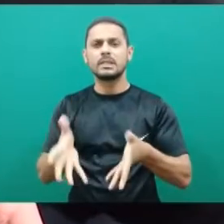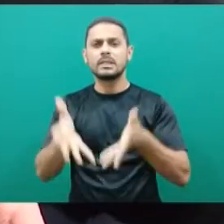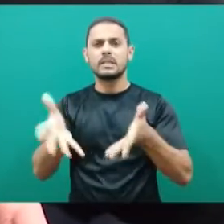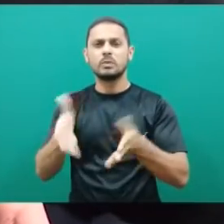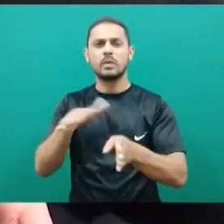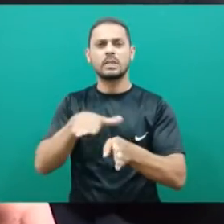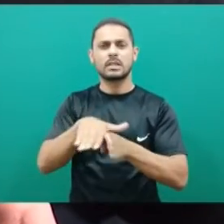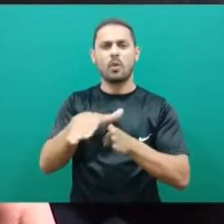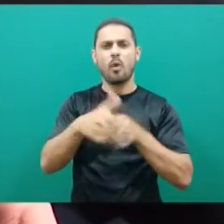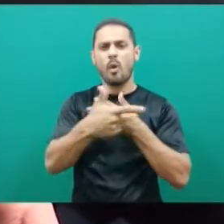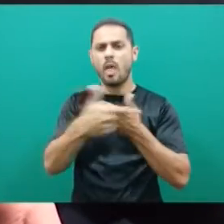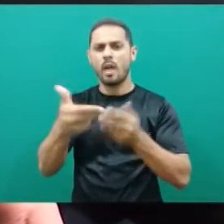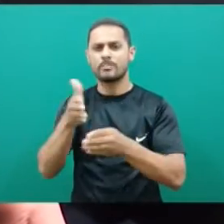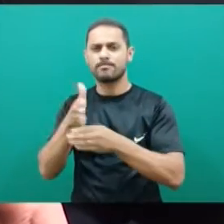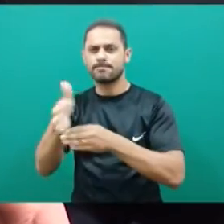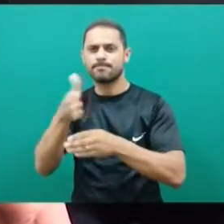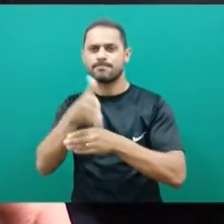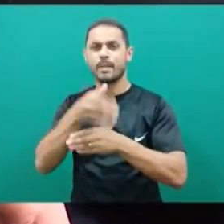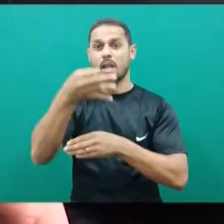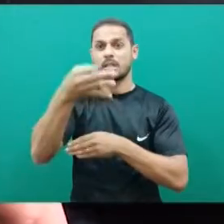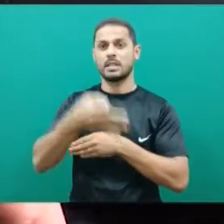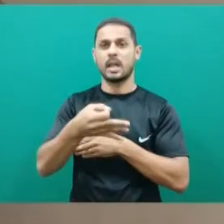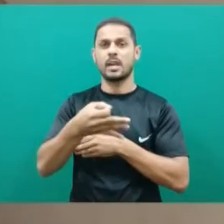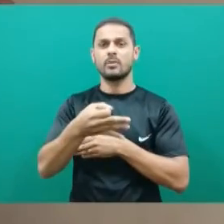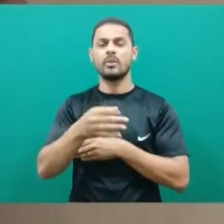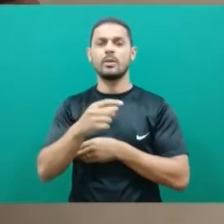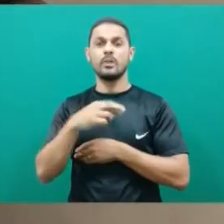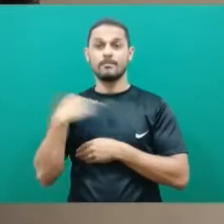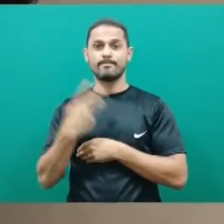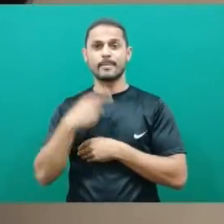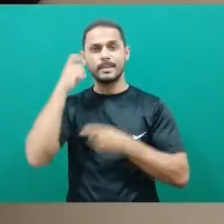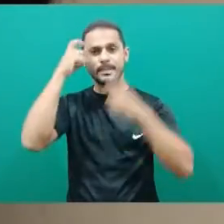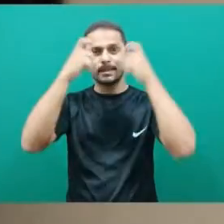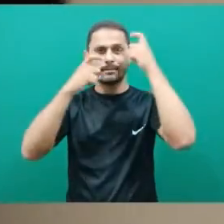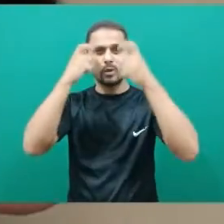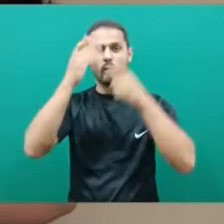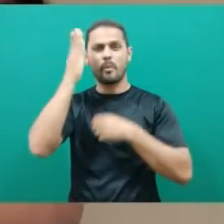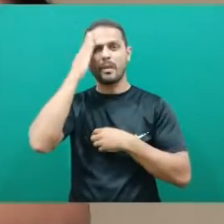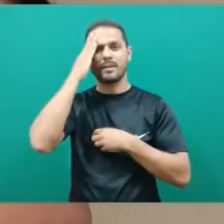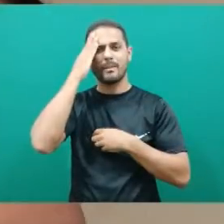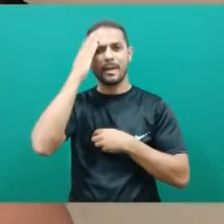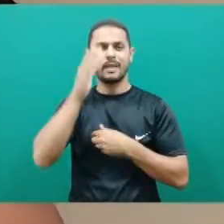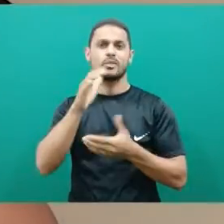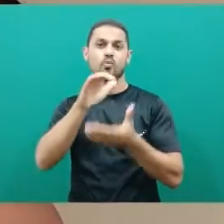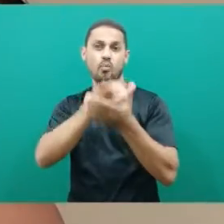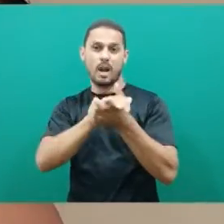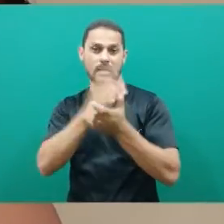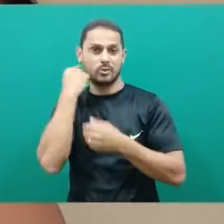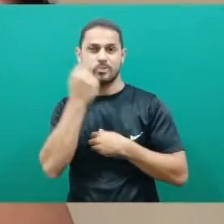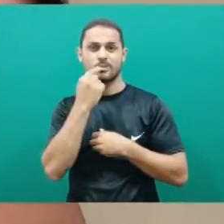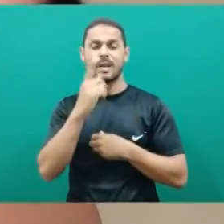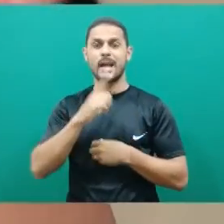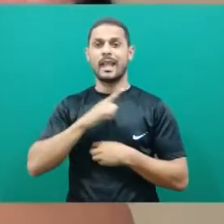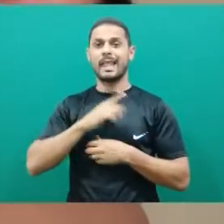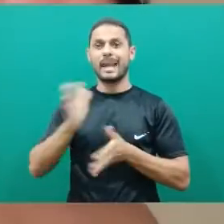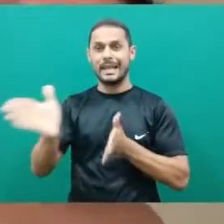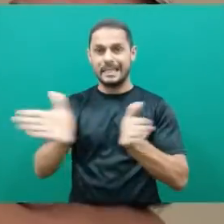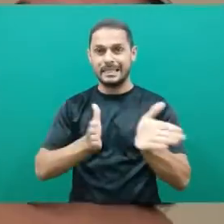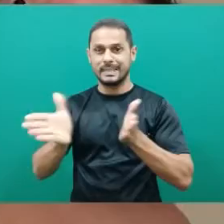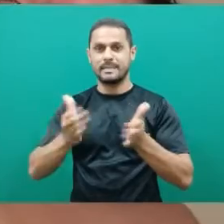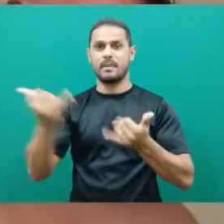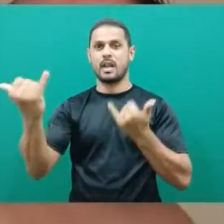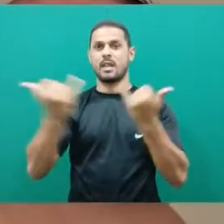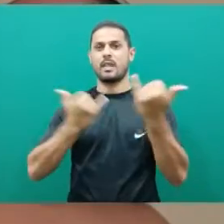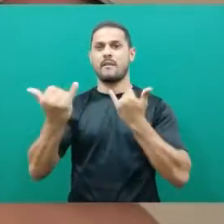estimulações corretas, os encaminhamentos corretos, a gente se preocupa muito em saber se eles terão acesso a essas informações.